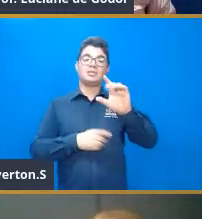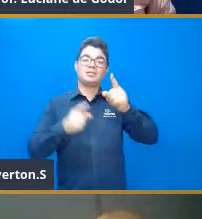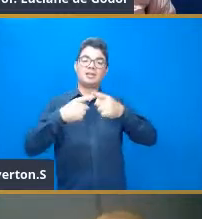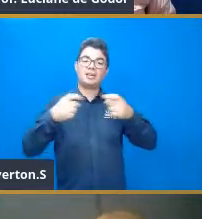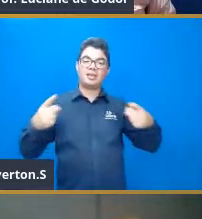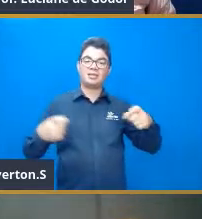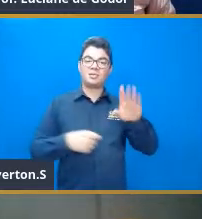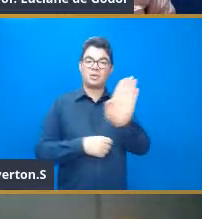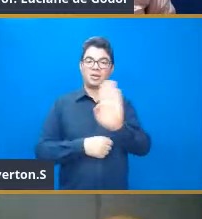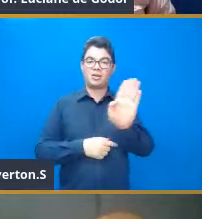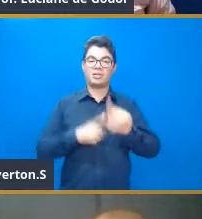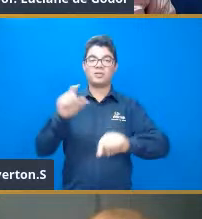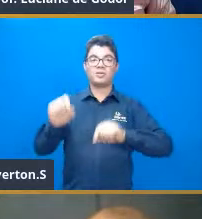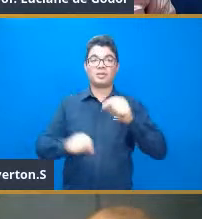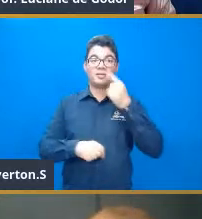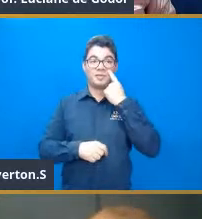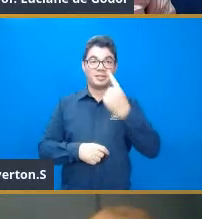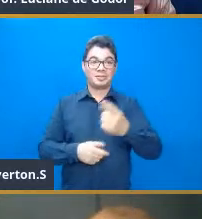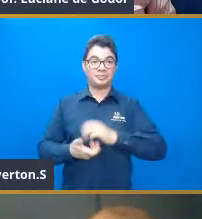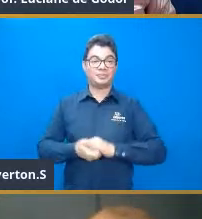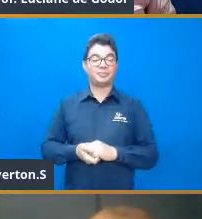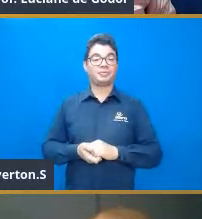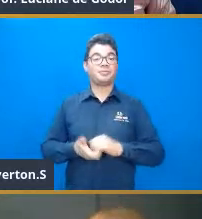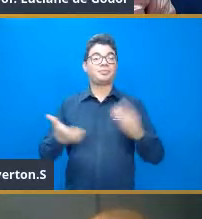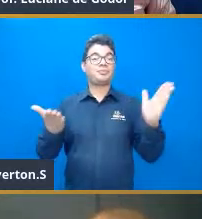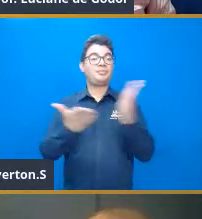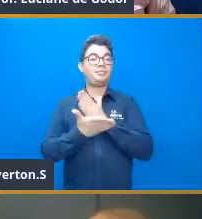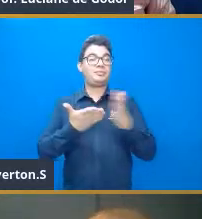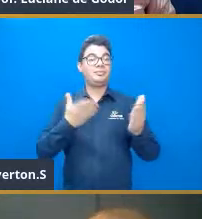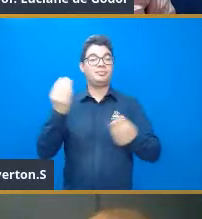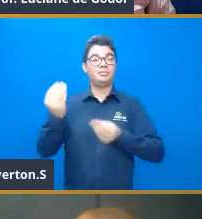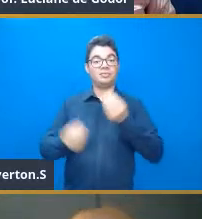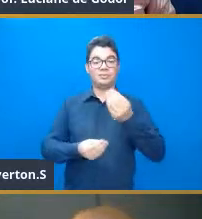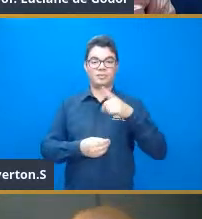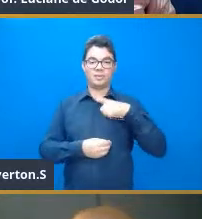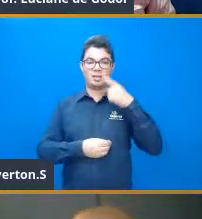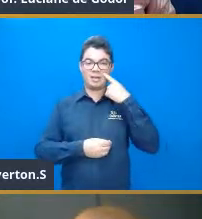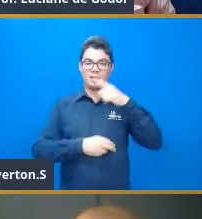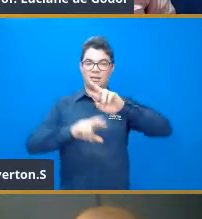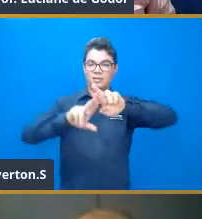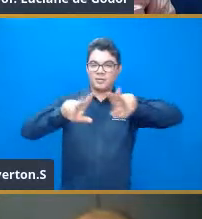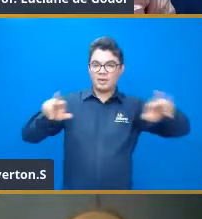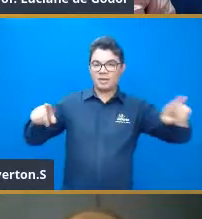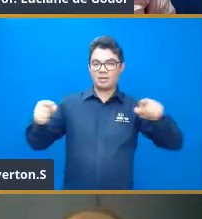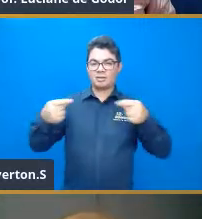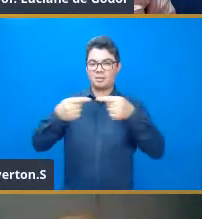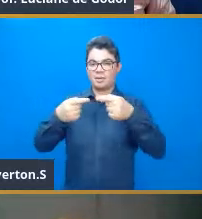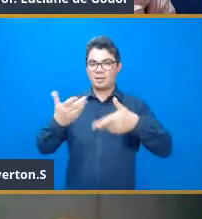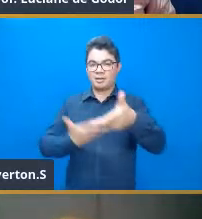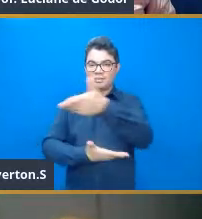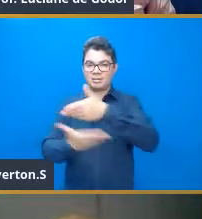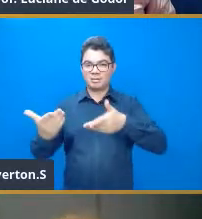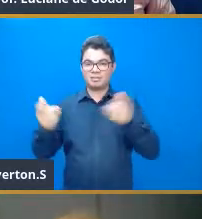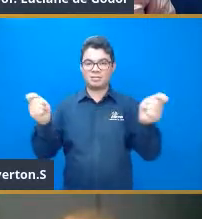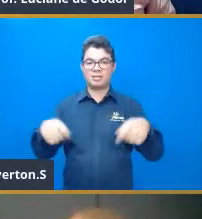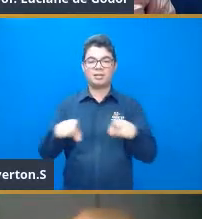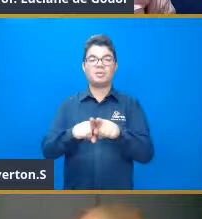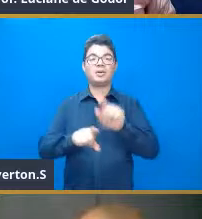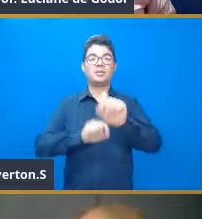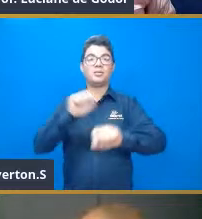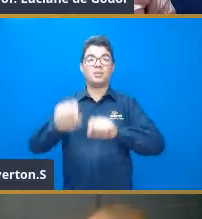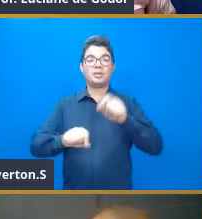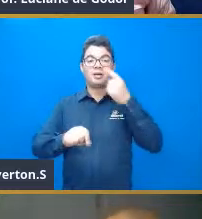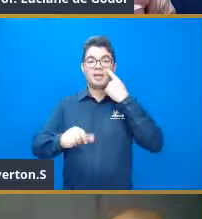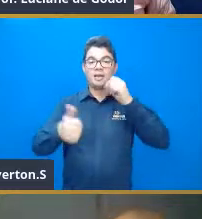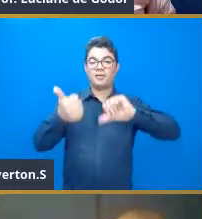passo, né? Algumas das muitas, das diversas aplicações que nós temos. Então, sim, a variação